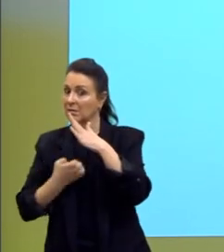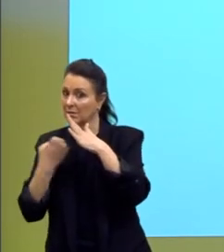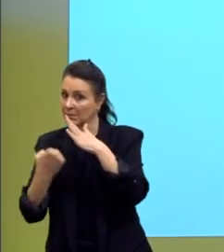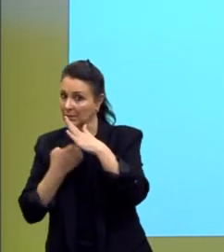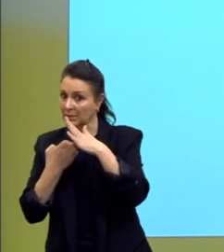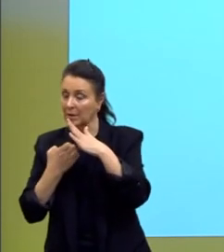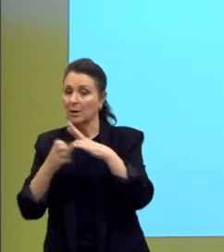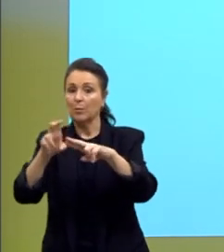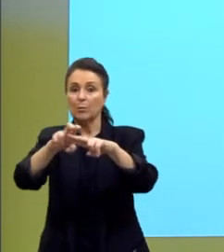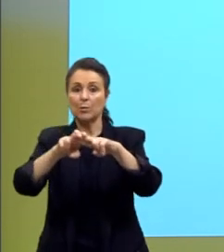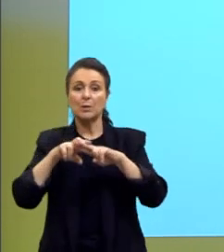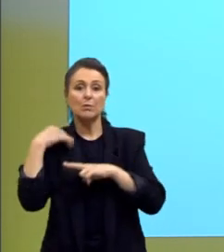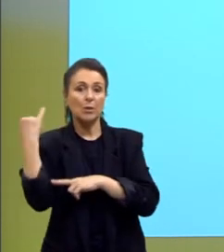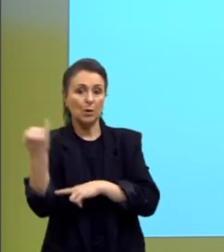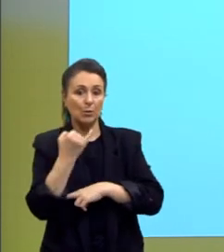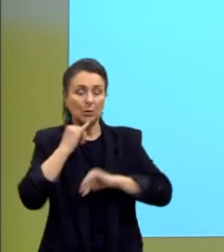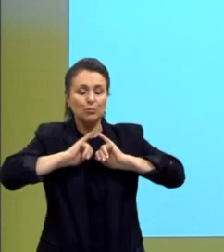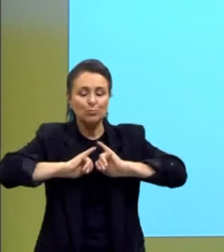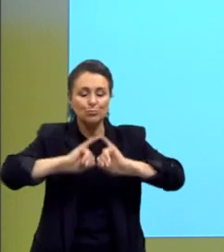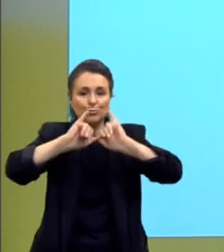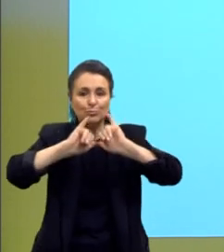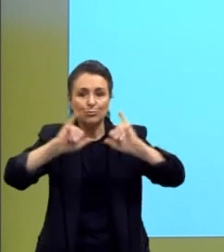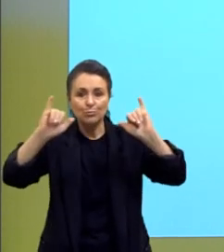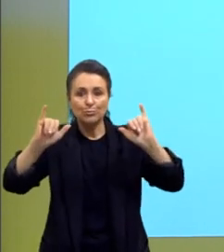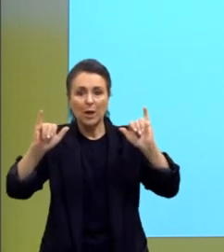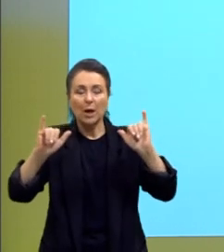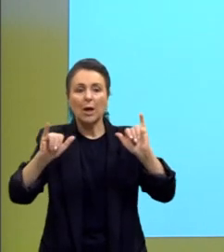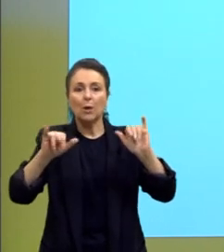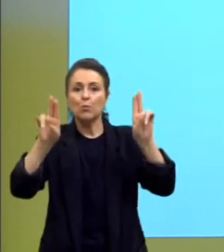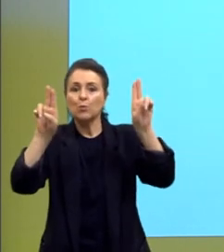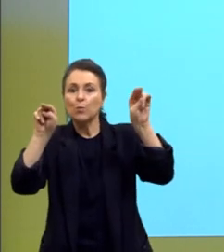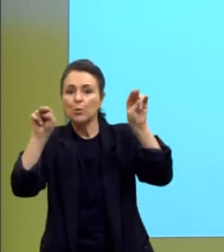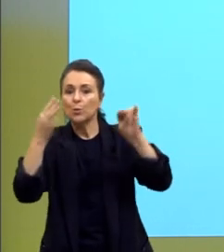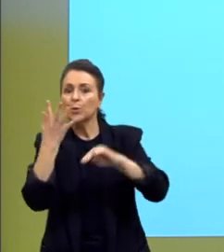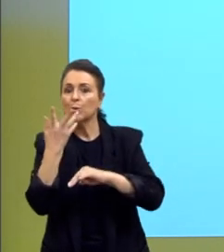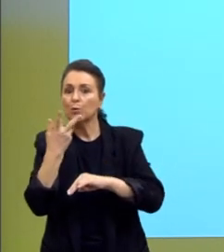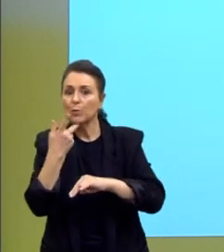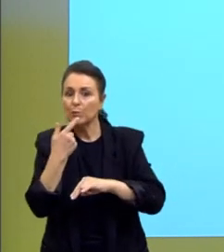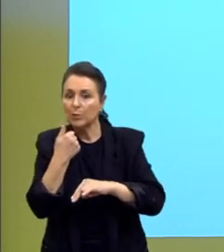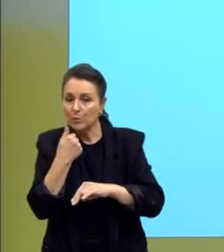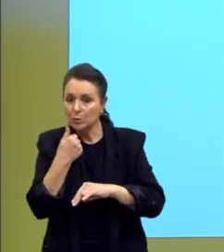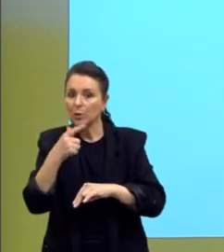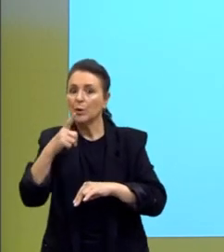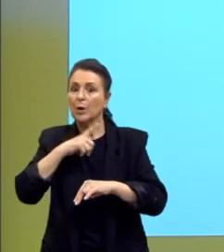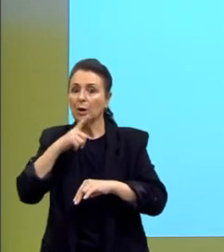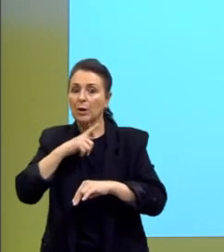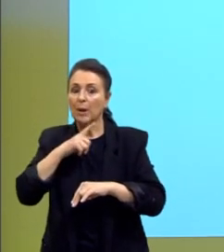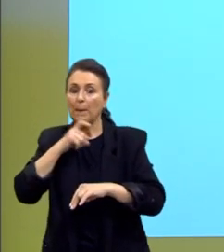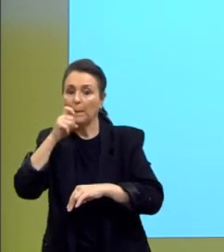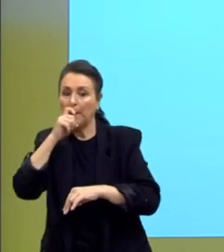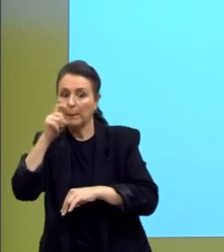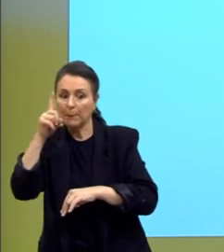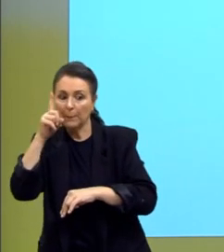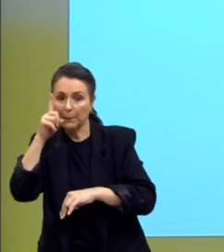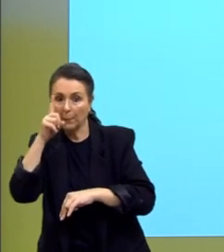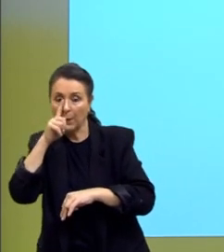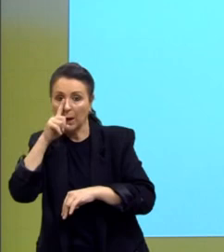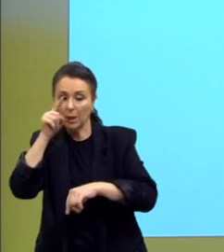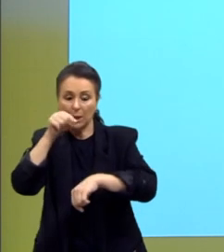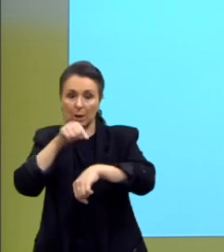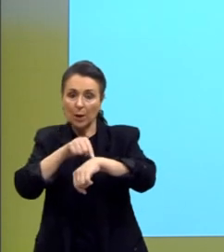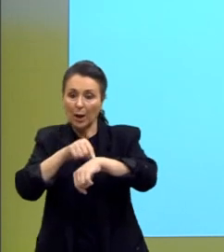então, que propagandas com conteúdo infantil sejam direcionadas aos responsáveis em horários